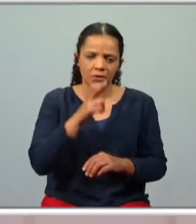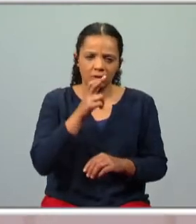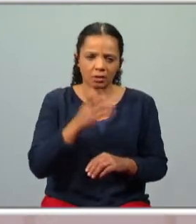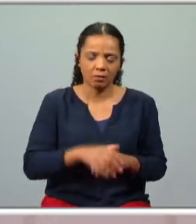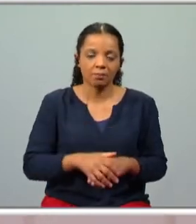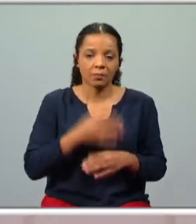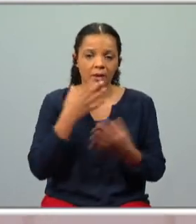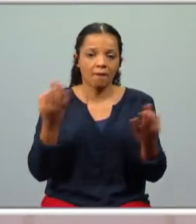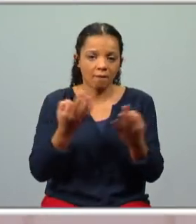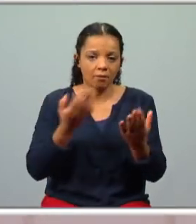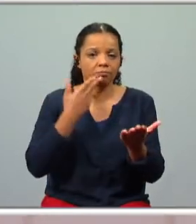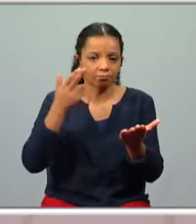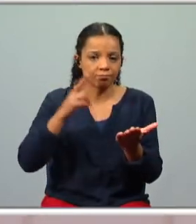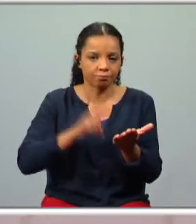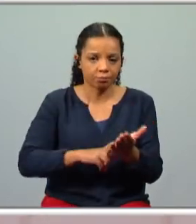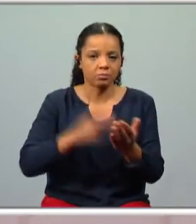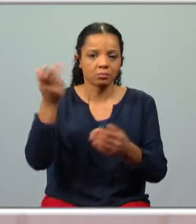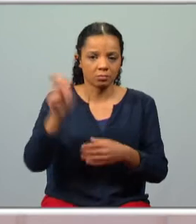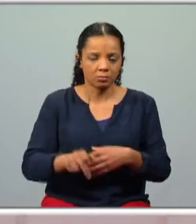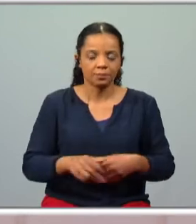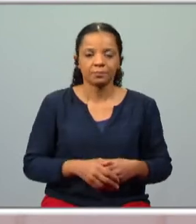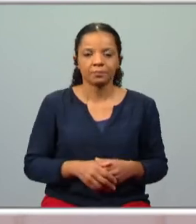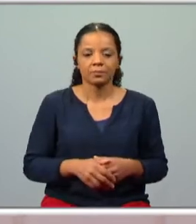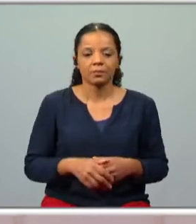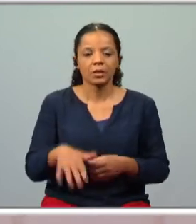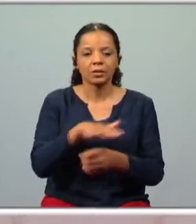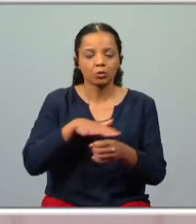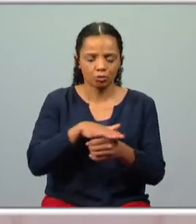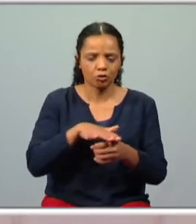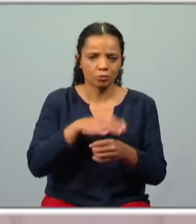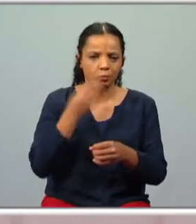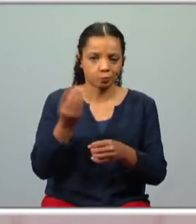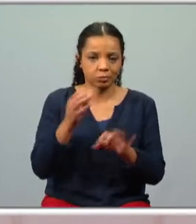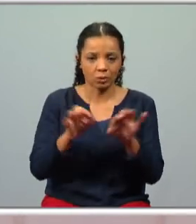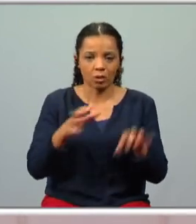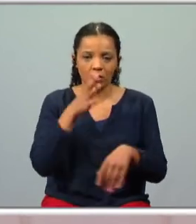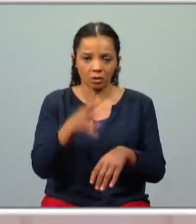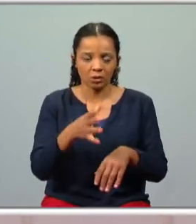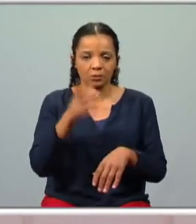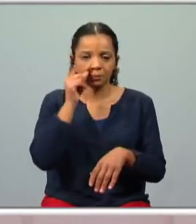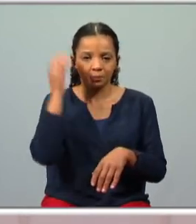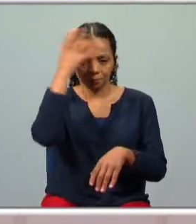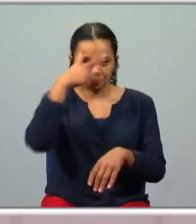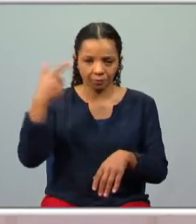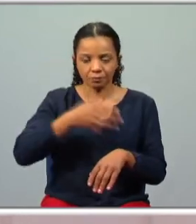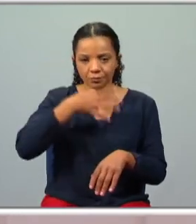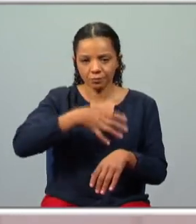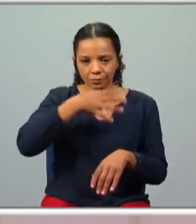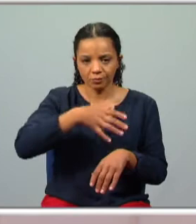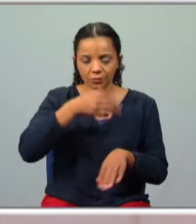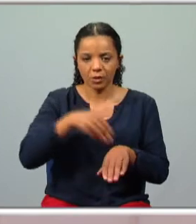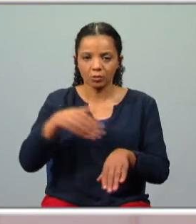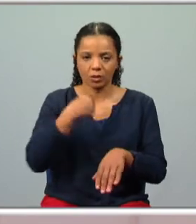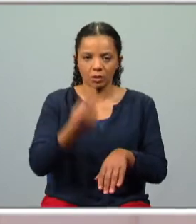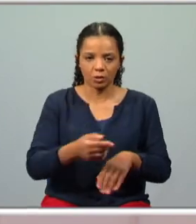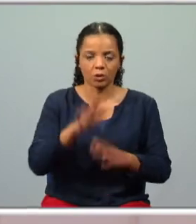e de facto tudo isso aconteceu são casos conhecidos como o próprio António Fonseca foi esclarecendo à medida que